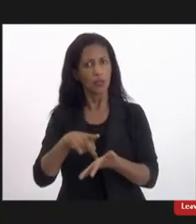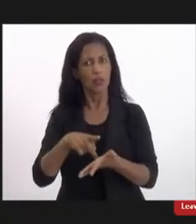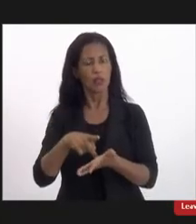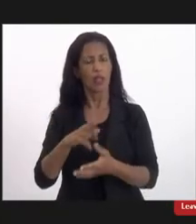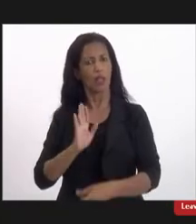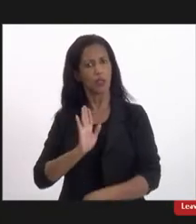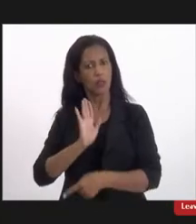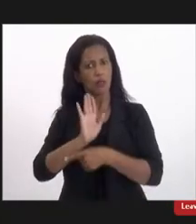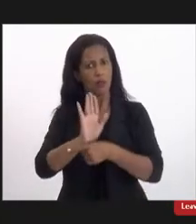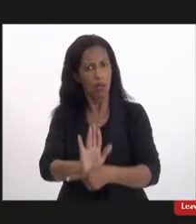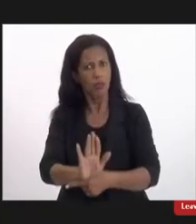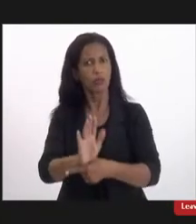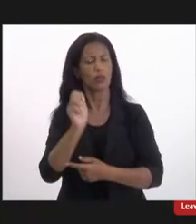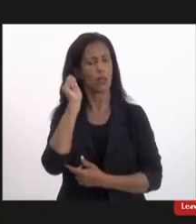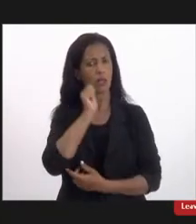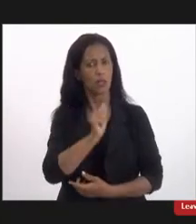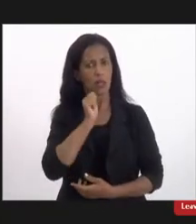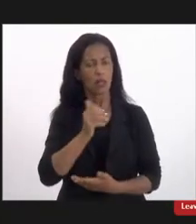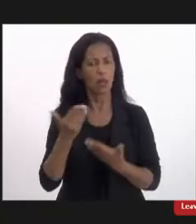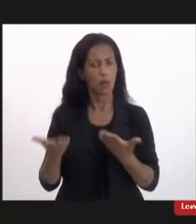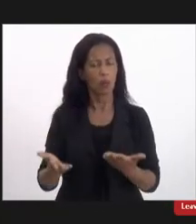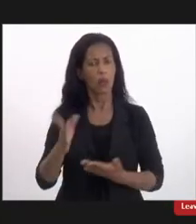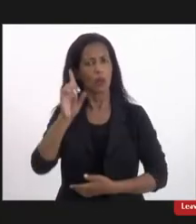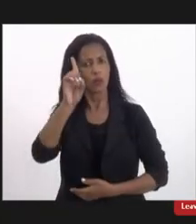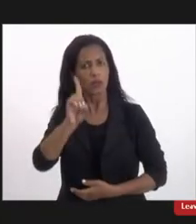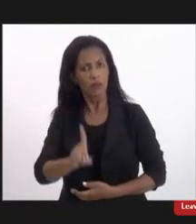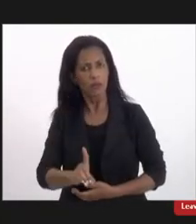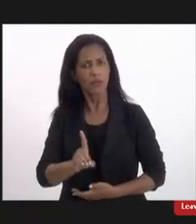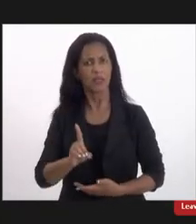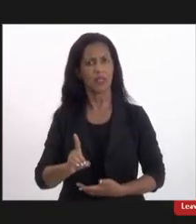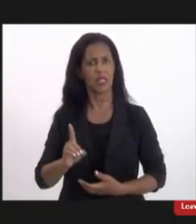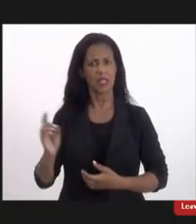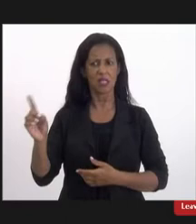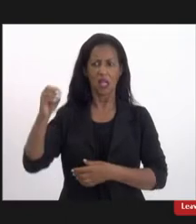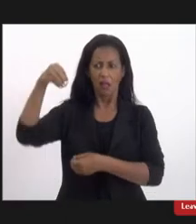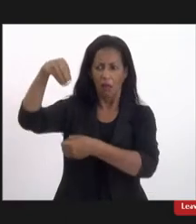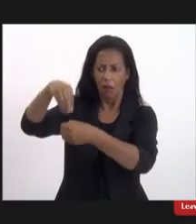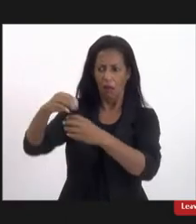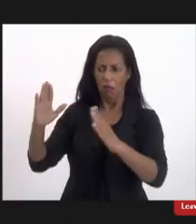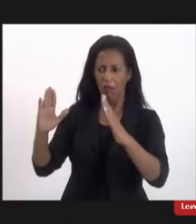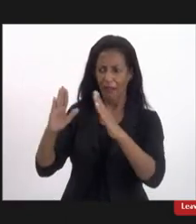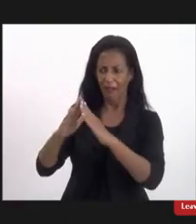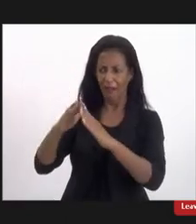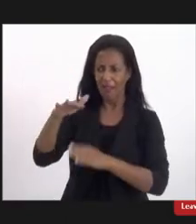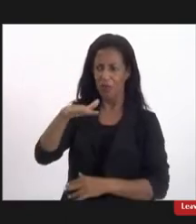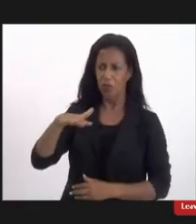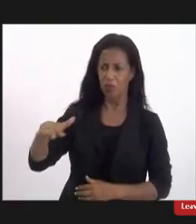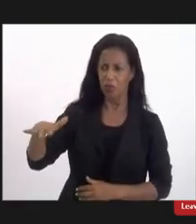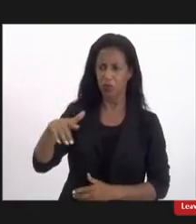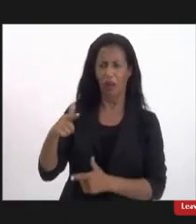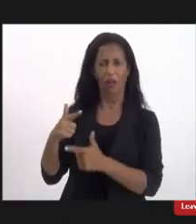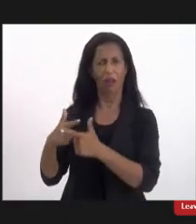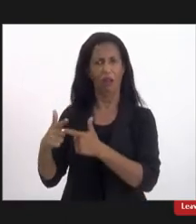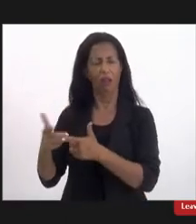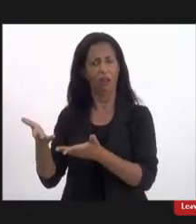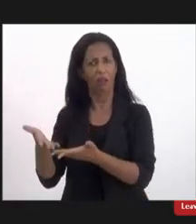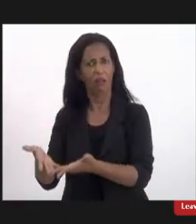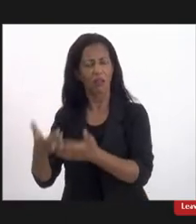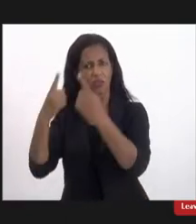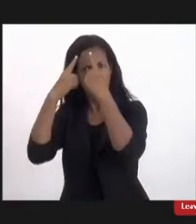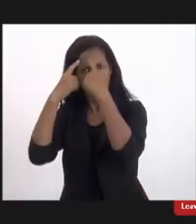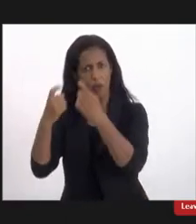a mulher com deficiência de dentro daquele quadro de